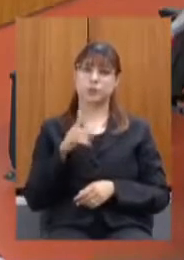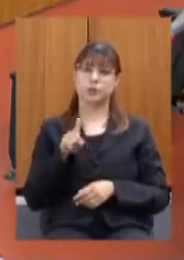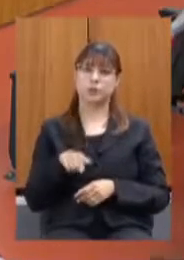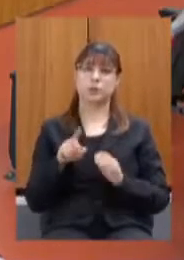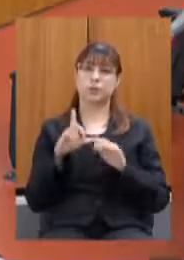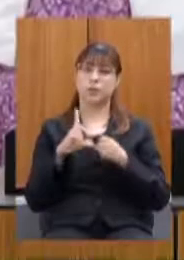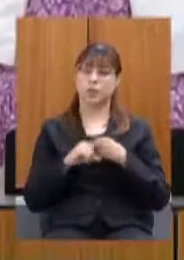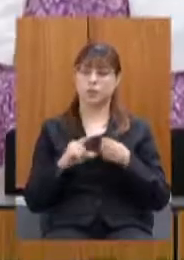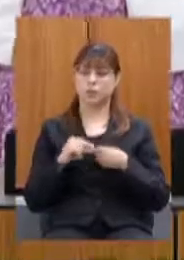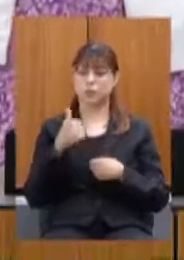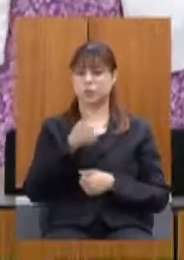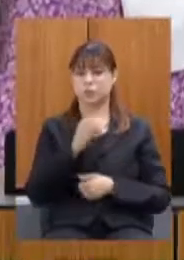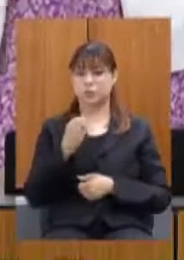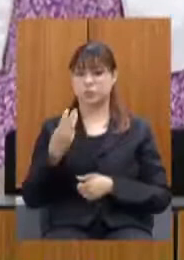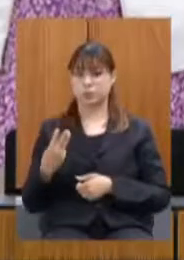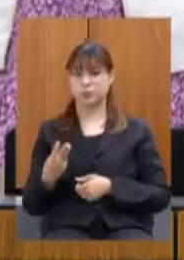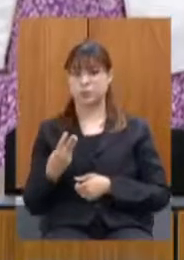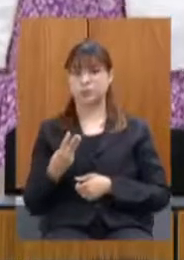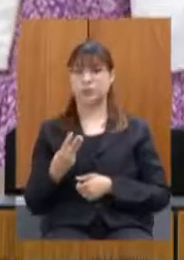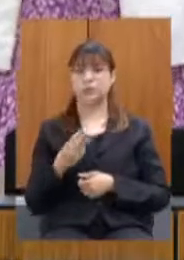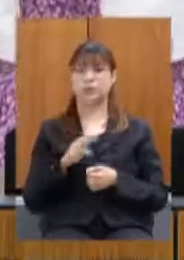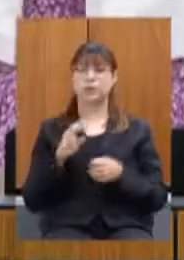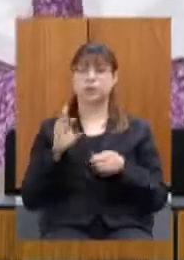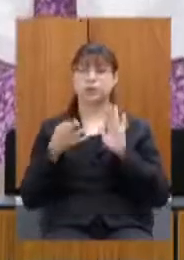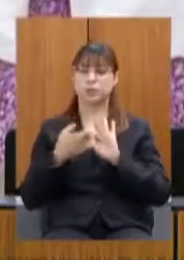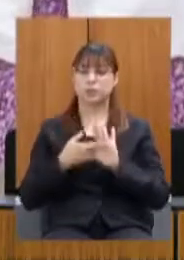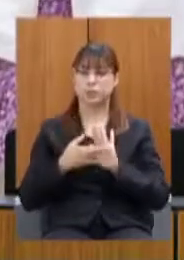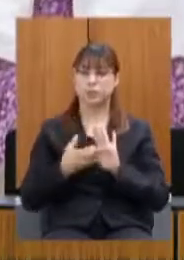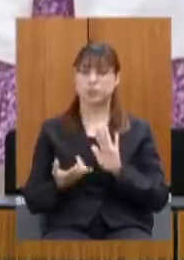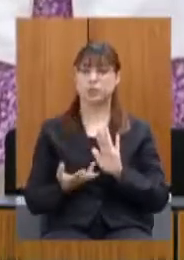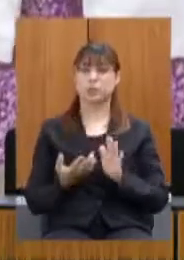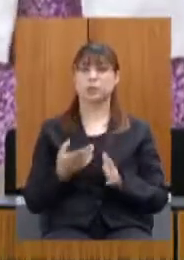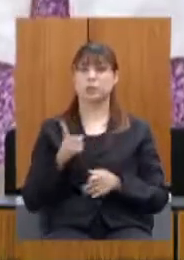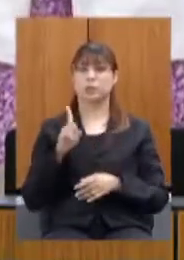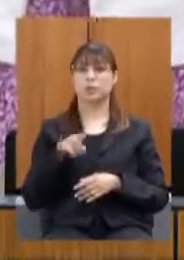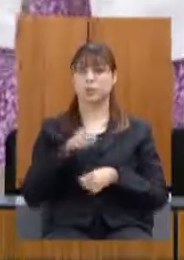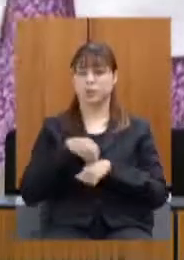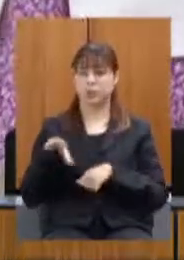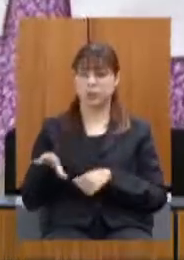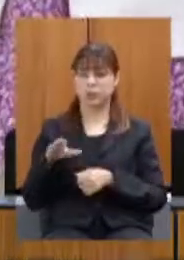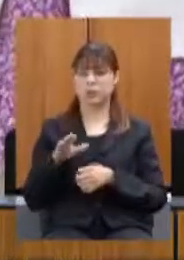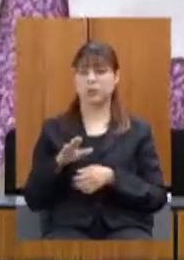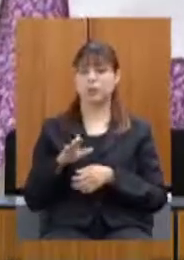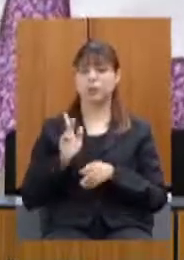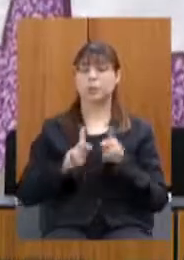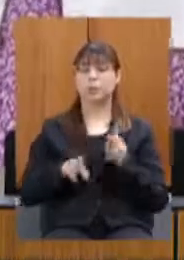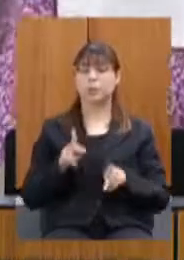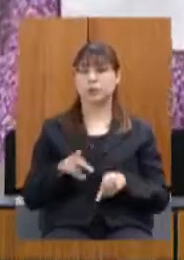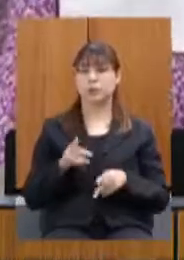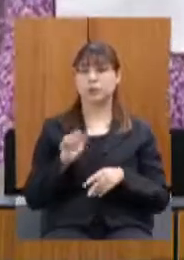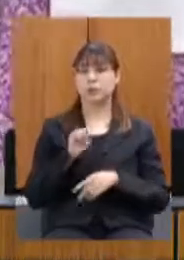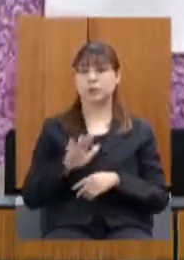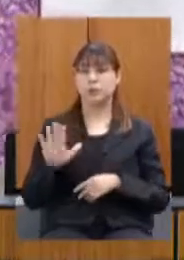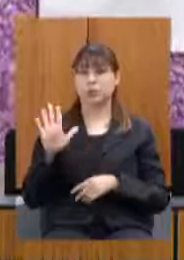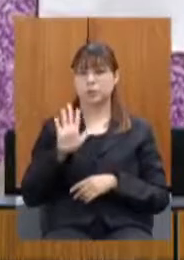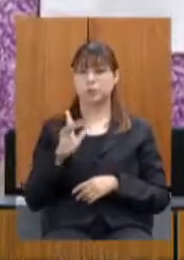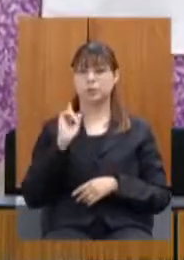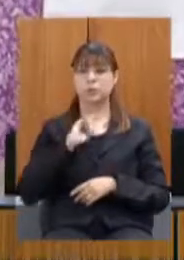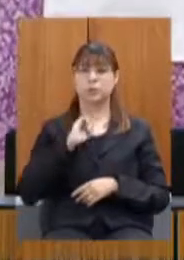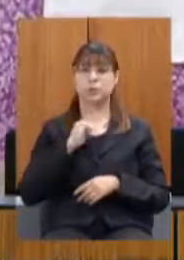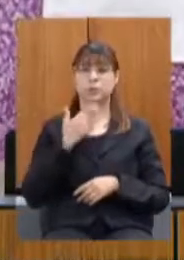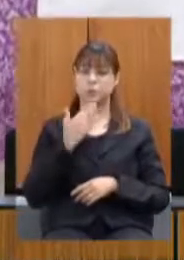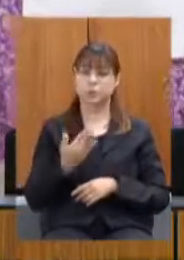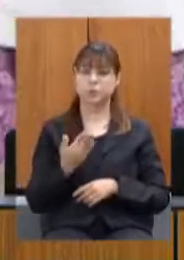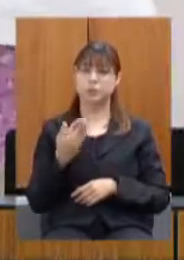termos do artigo 103 para o terceiro alinhado regimento interno que seja encaminhada à procuradoria geral da assembleia legislativa de minas gerais pedido de providência para que